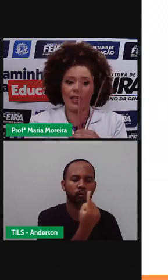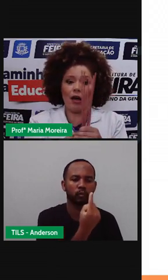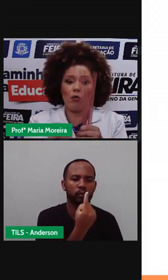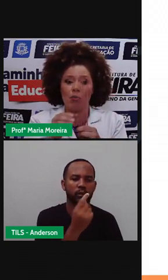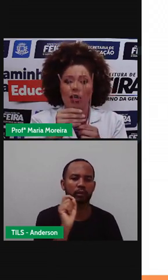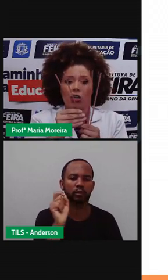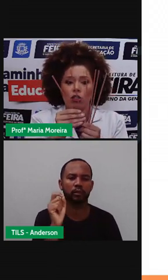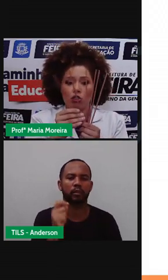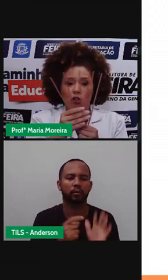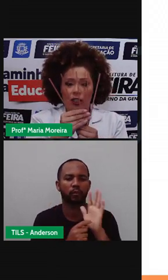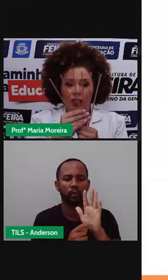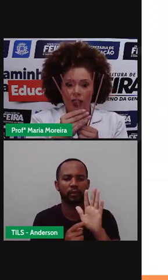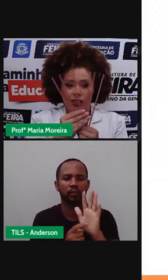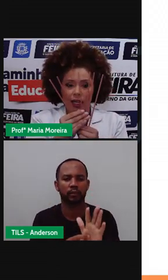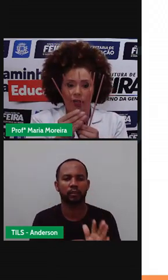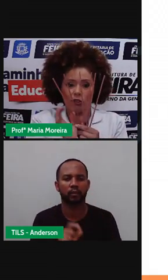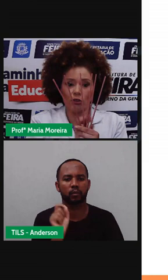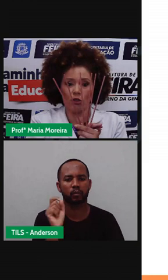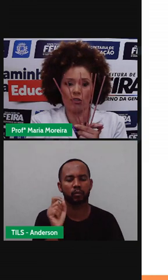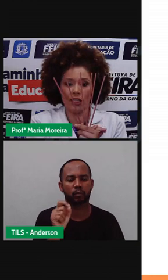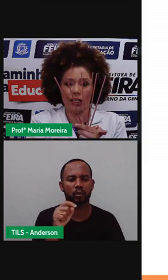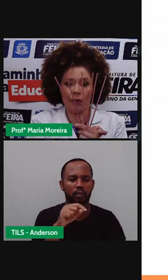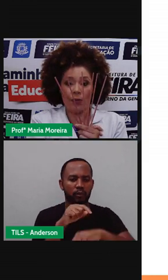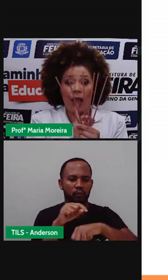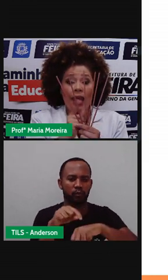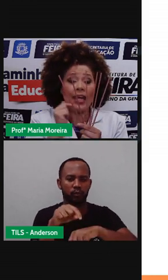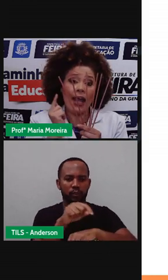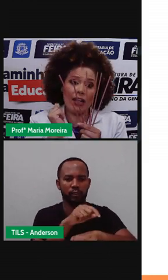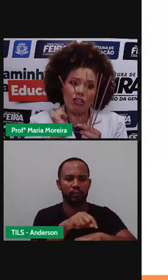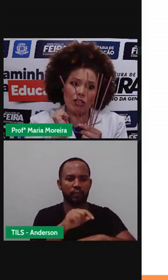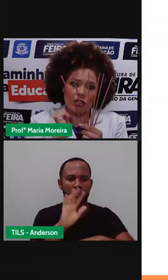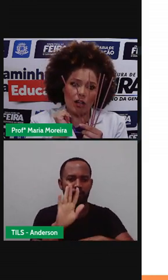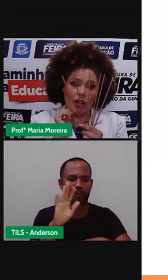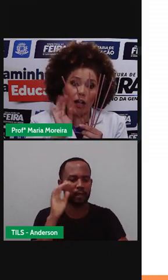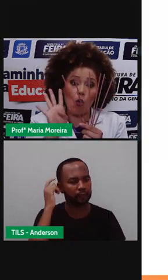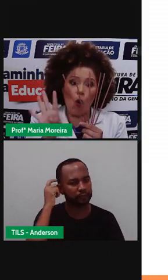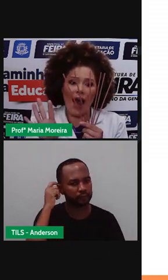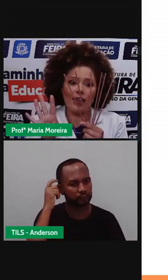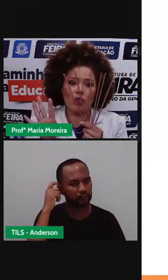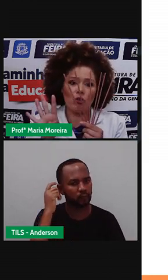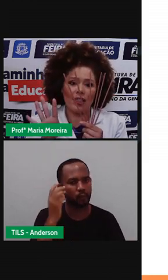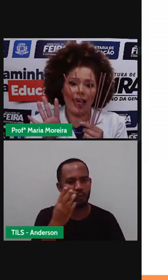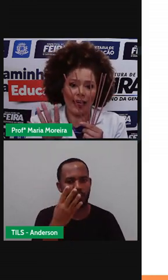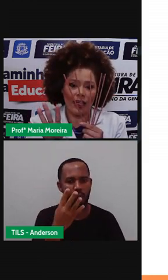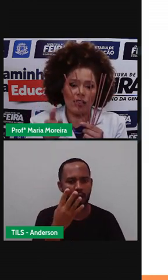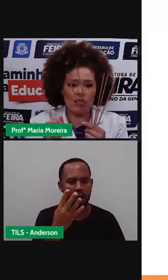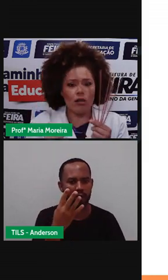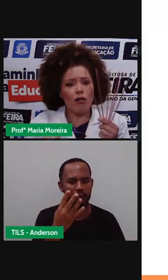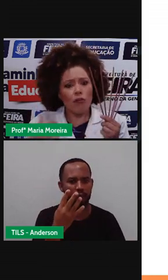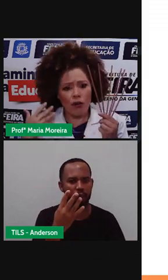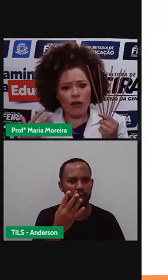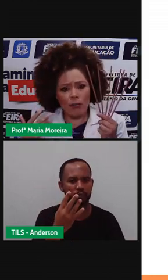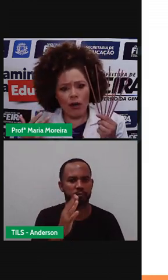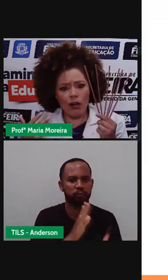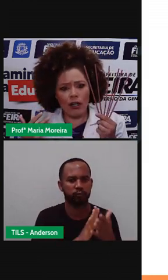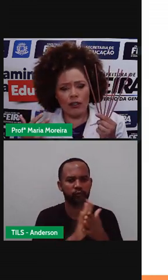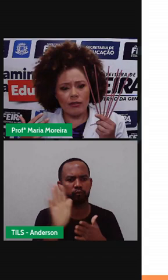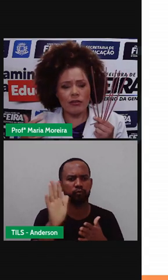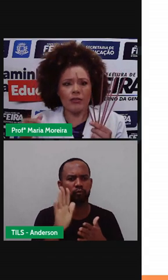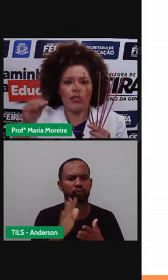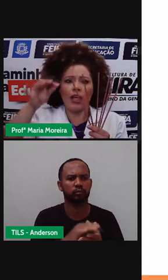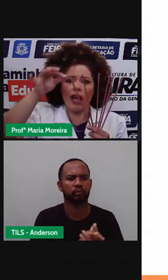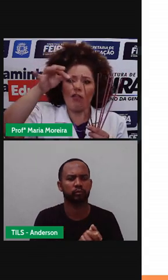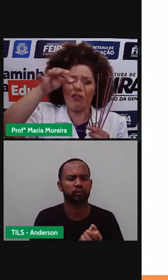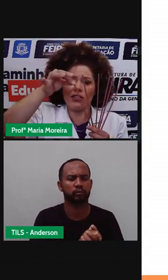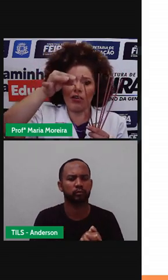representar uma joaninha, certo? Estão todos aqui. E aí ele diz, olha, quatro delas foram embora.